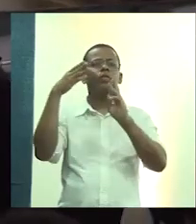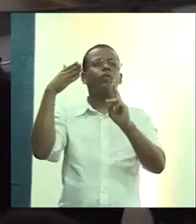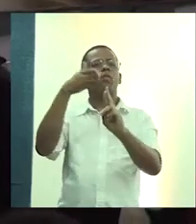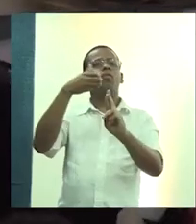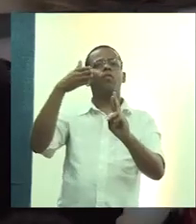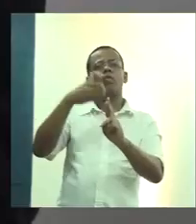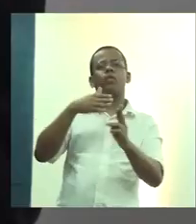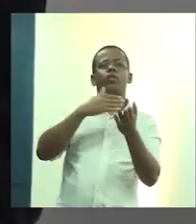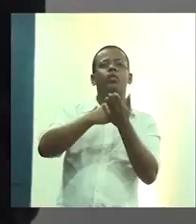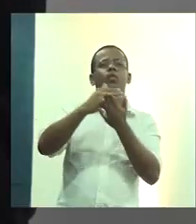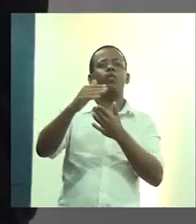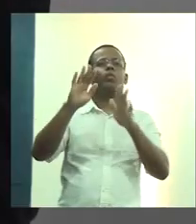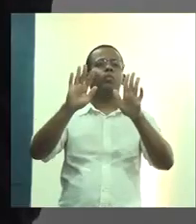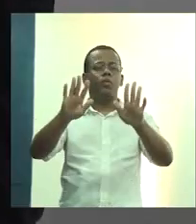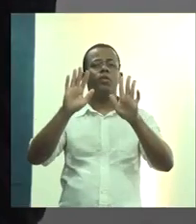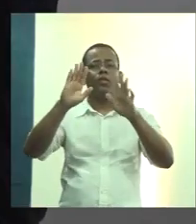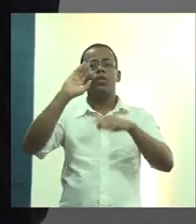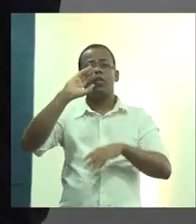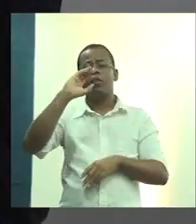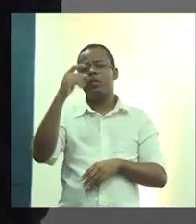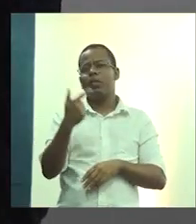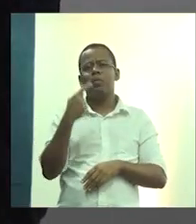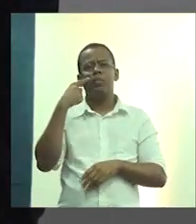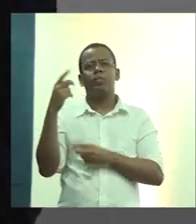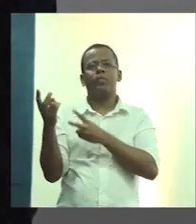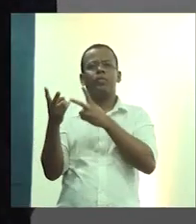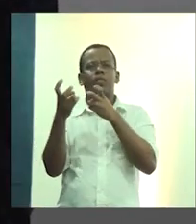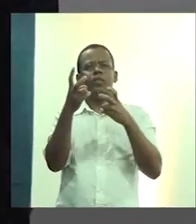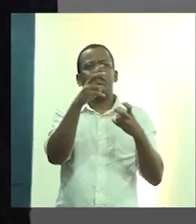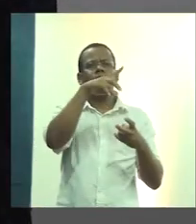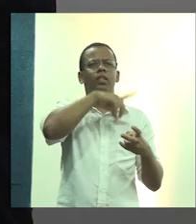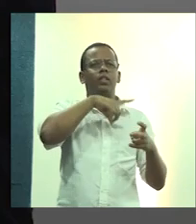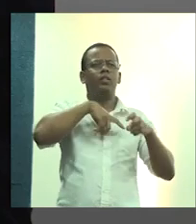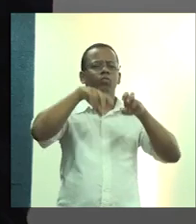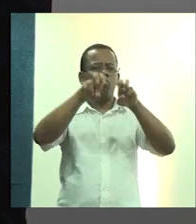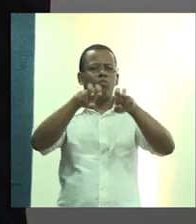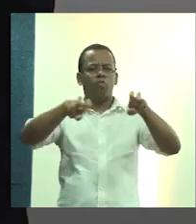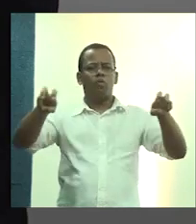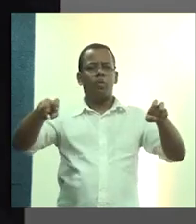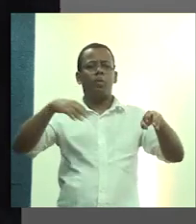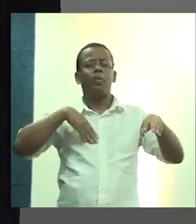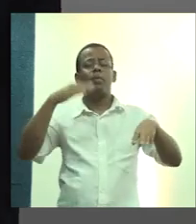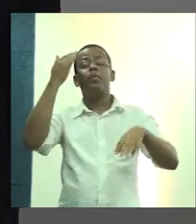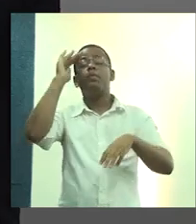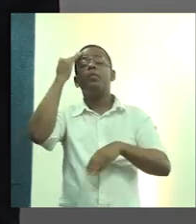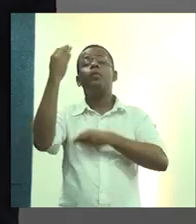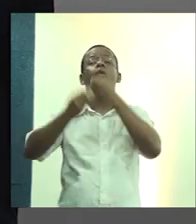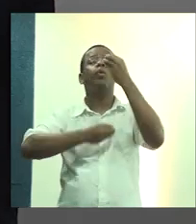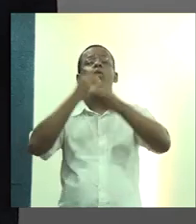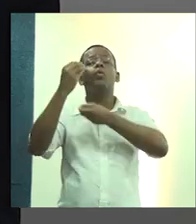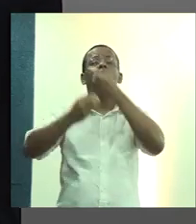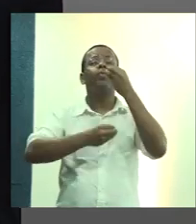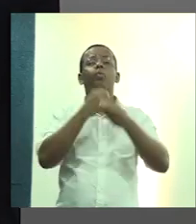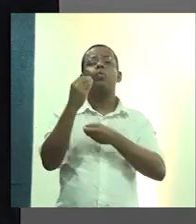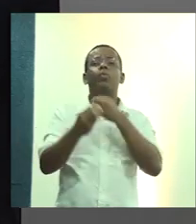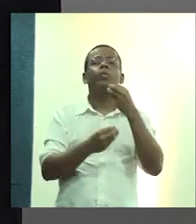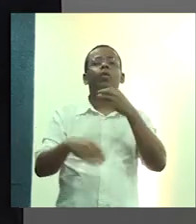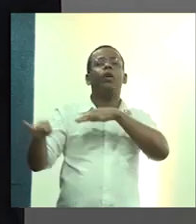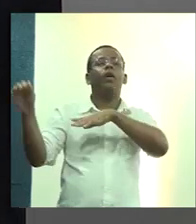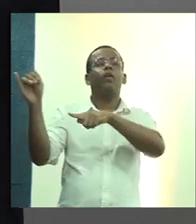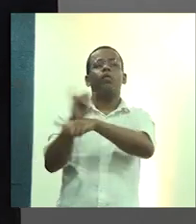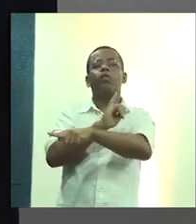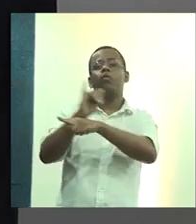mas ele, obviamente, está adaptado aqui pelo nosso gabinete, mas para entender como é que funciona essa dinâmica